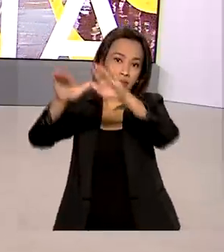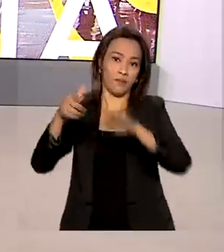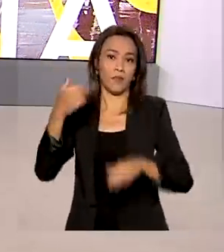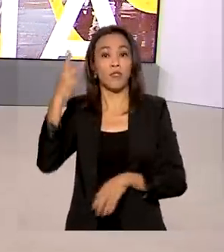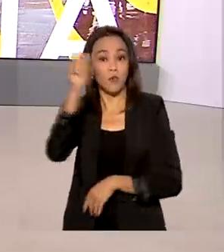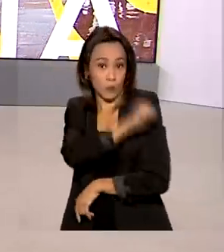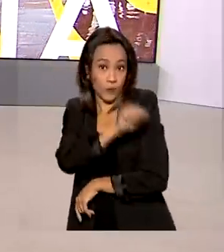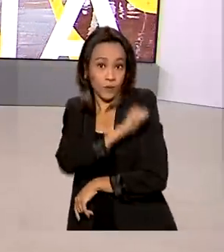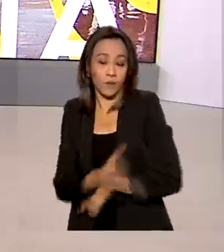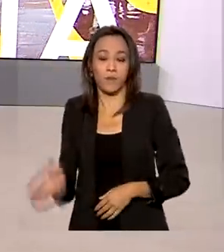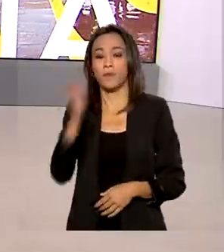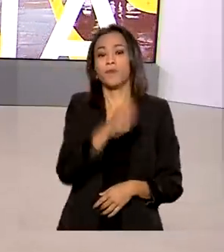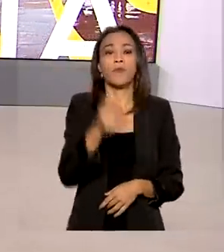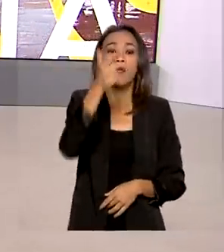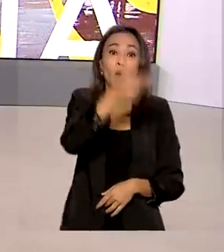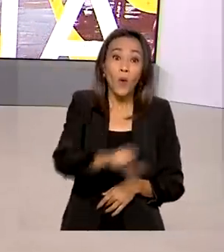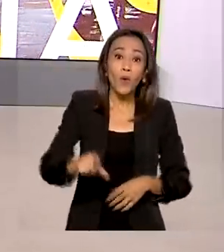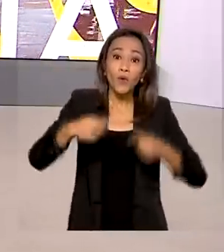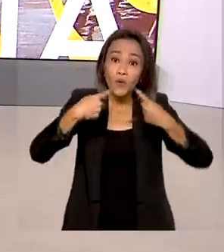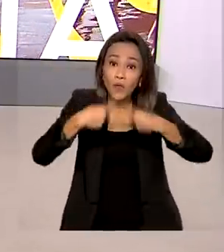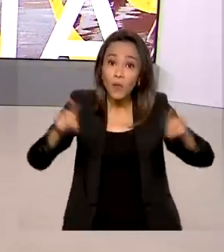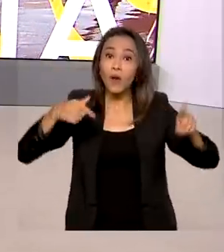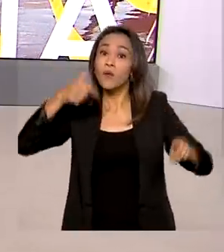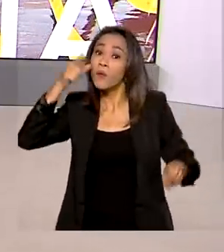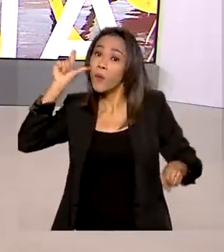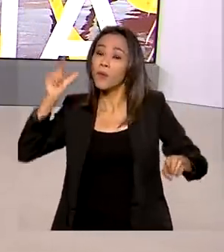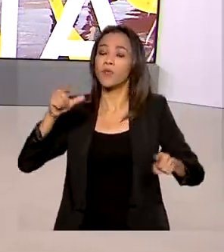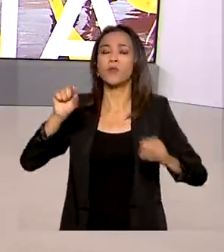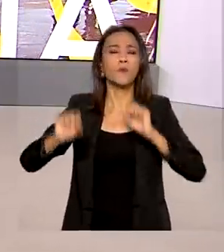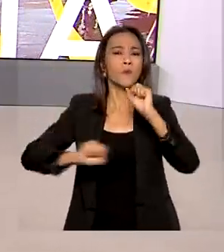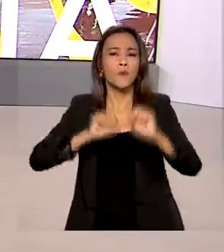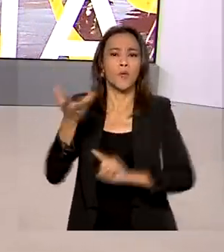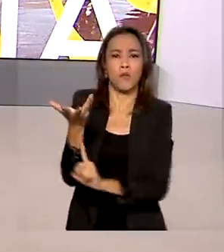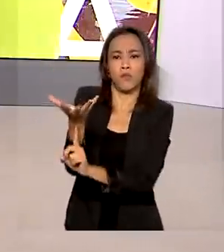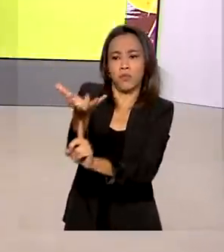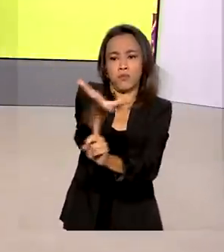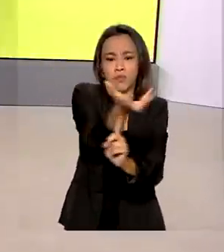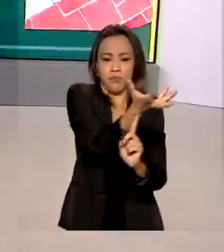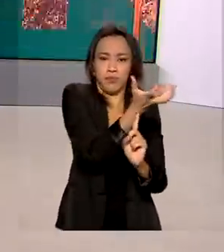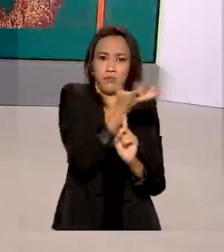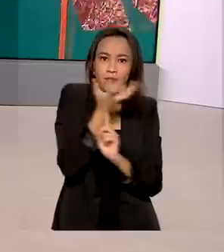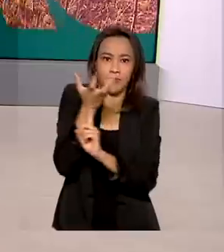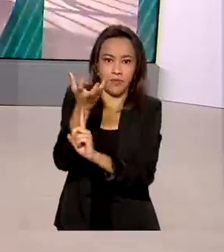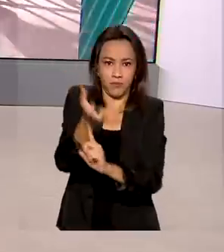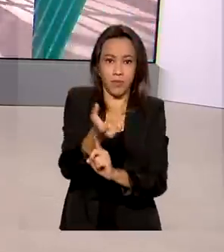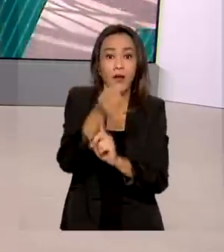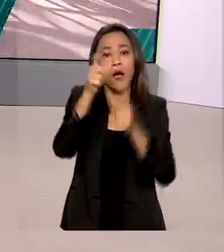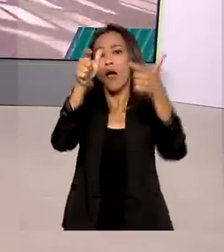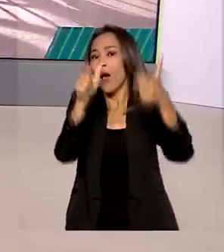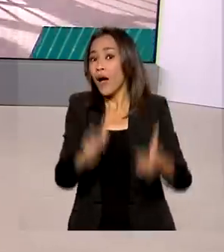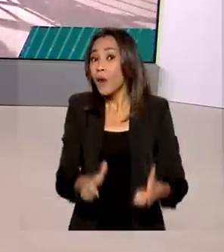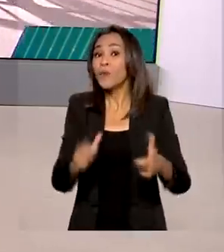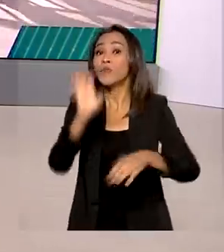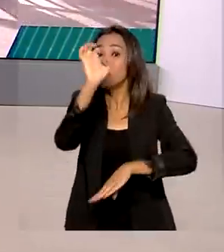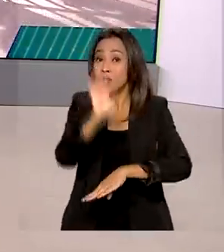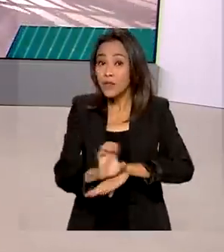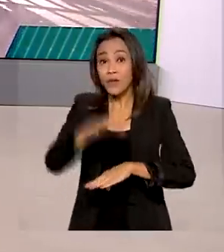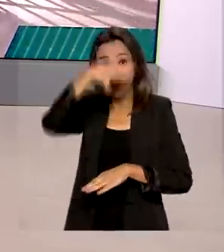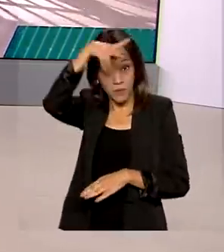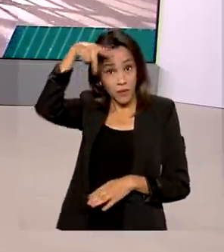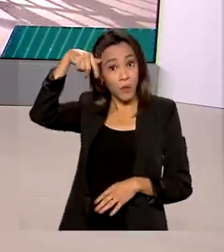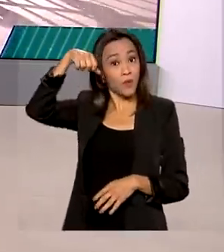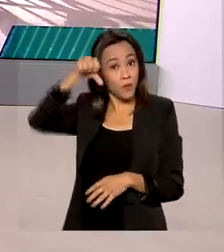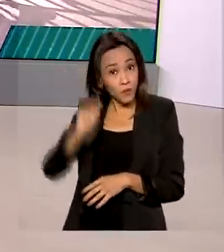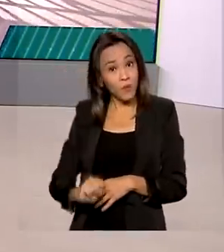ontem mais um radar de vigilância do Sistema de Controle do Espaço Aéreo Brasileiro. O equipamento fica em Ponta Porã, no Mato Grosso do Sul.